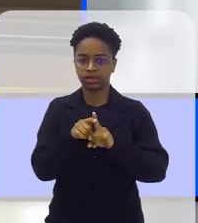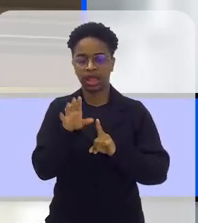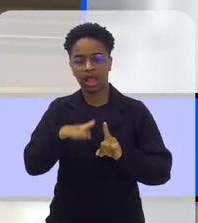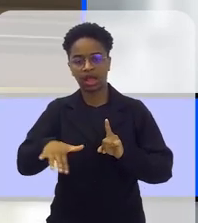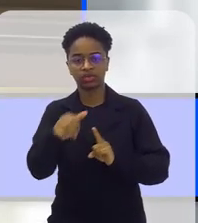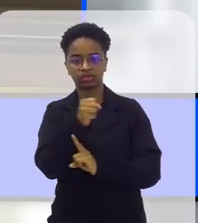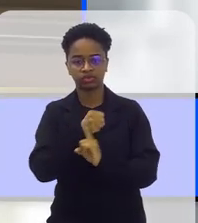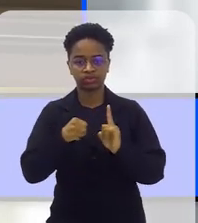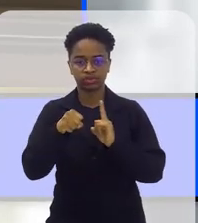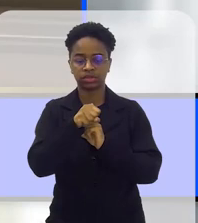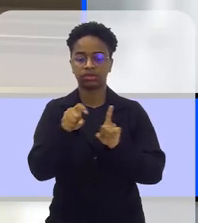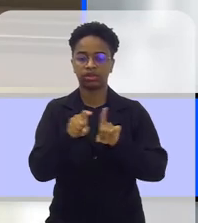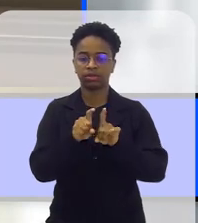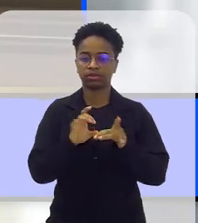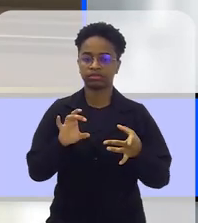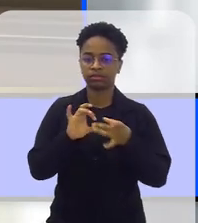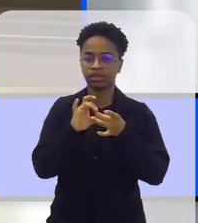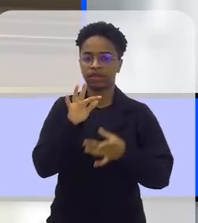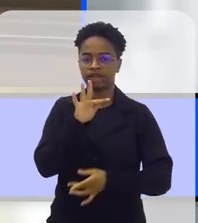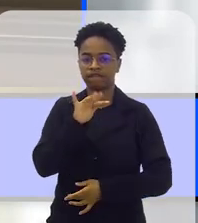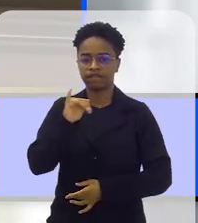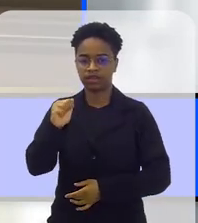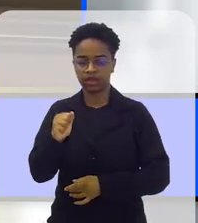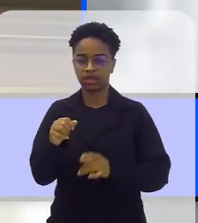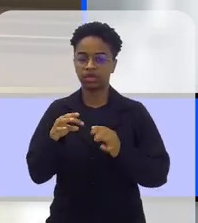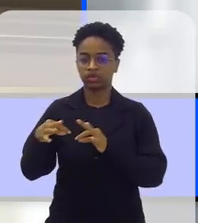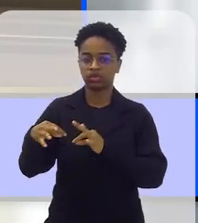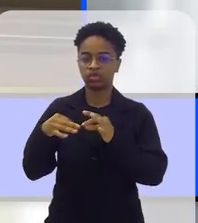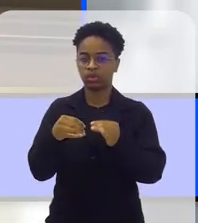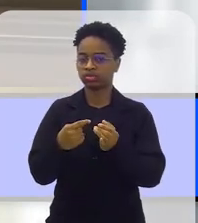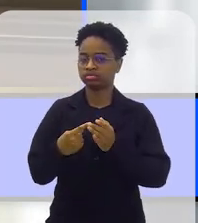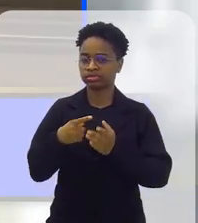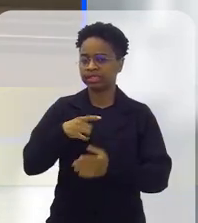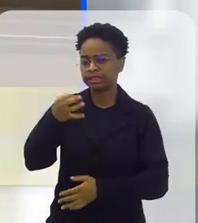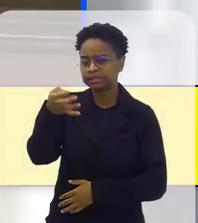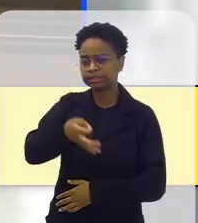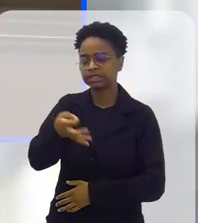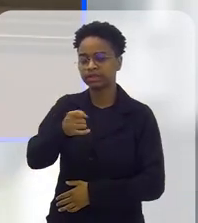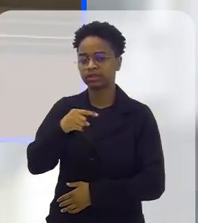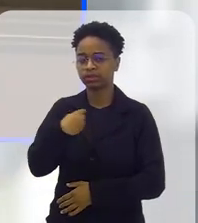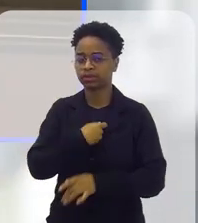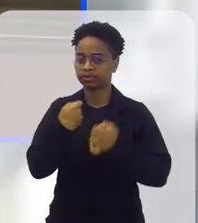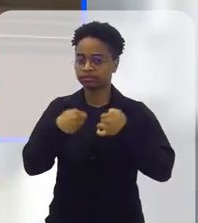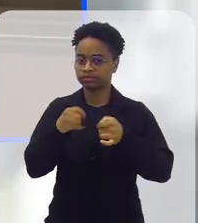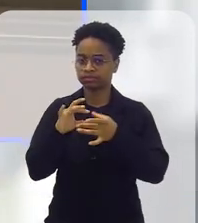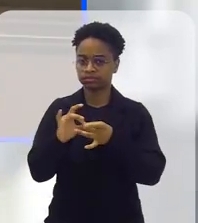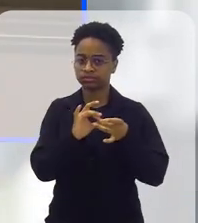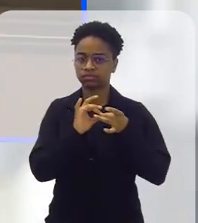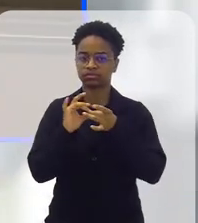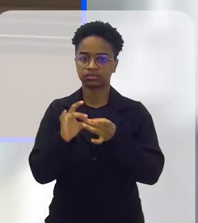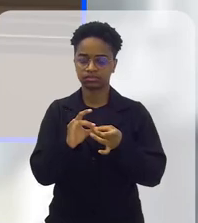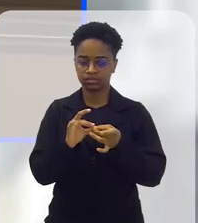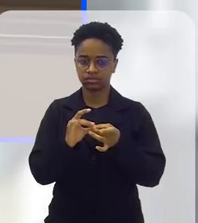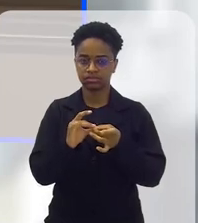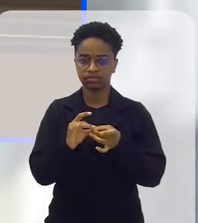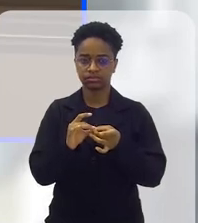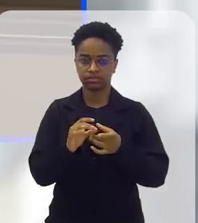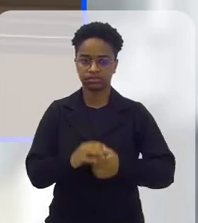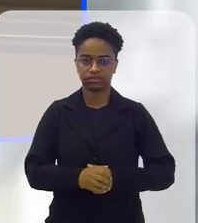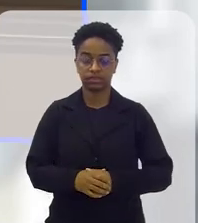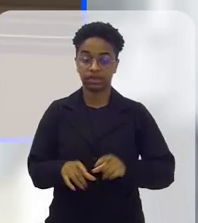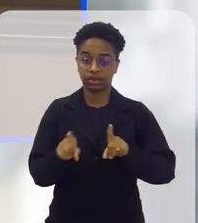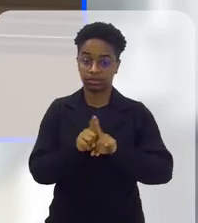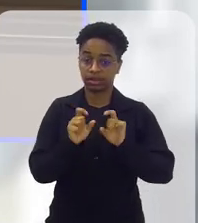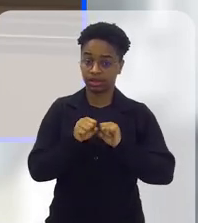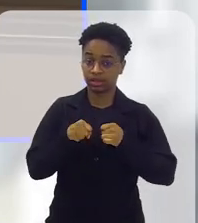ao social, ligado à FIA, com todos aí convictos, que nós temos que nos unirmos aqui cada vez